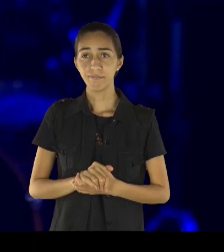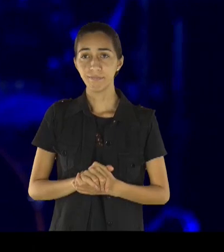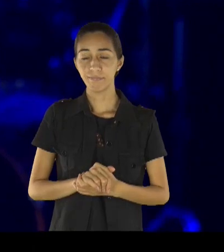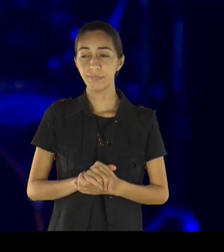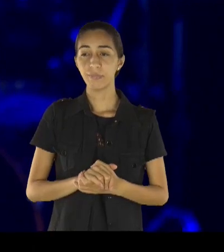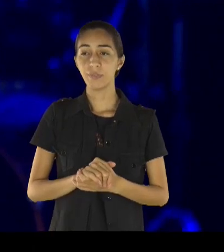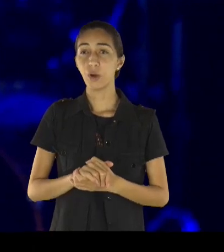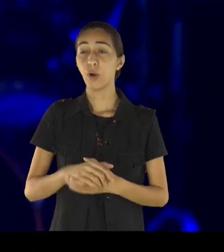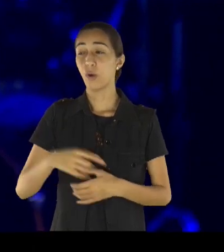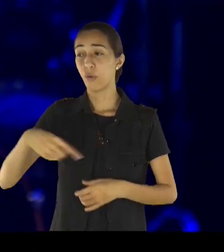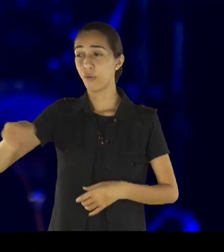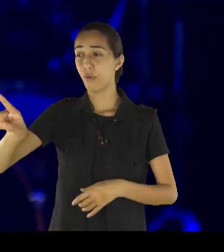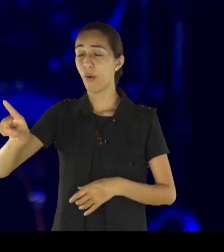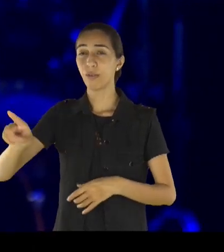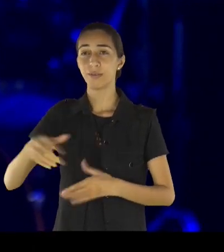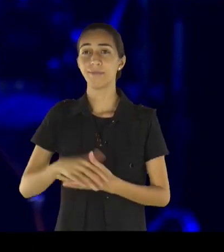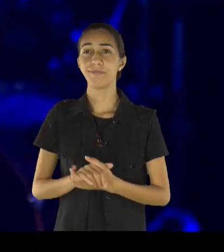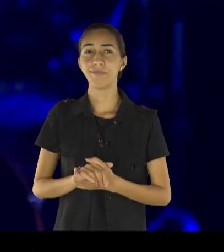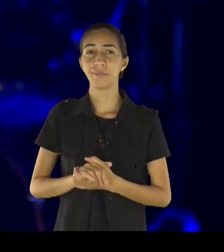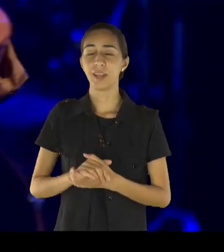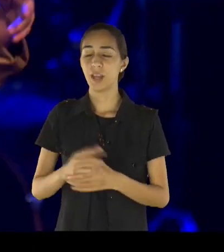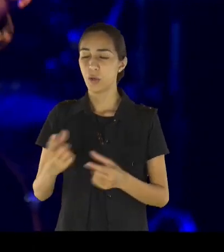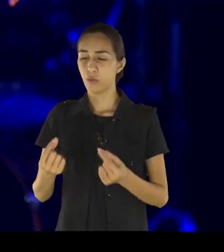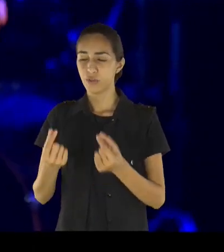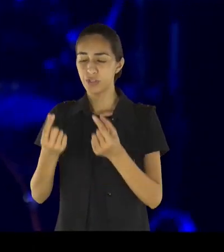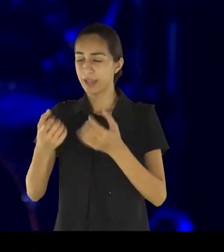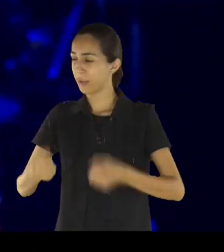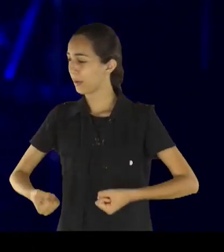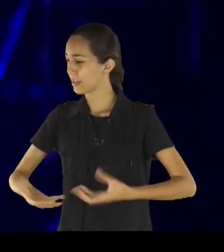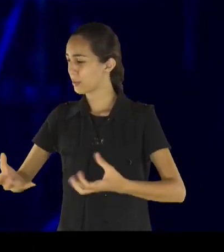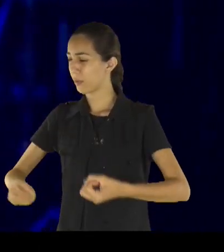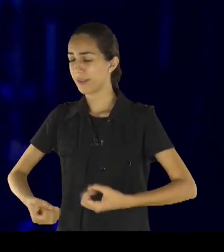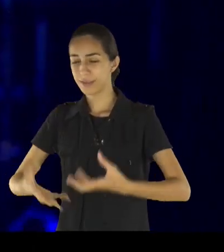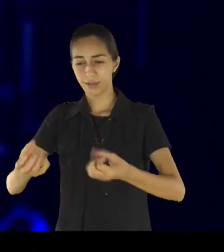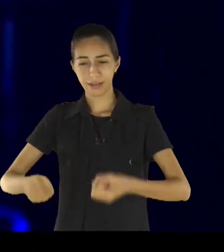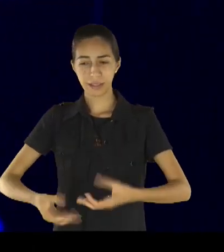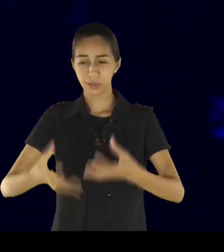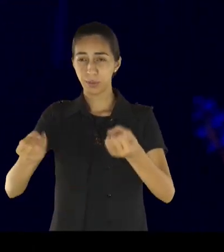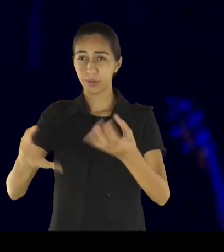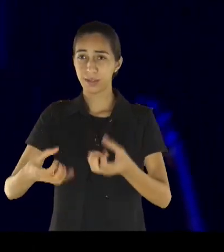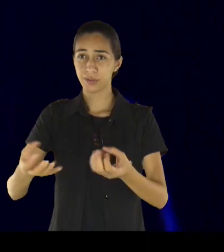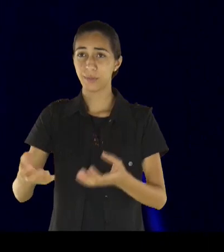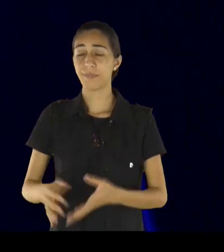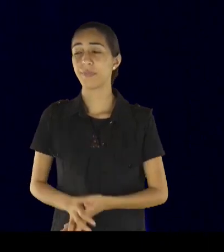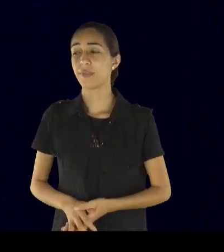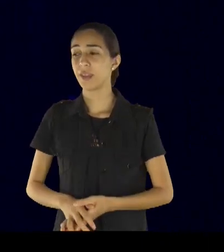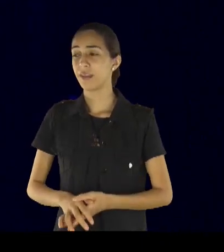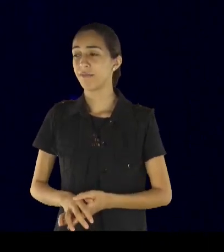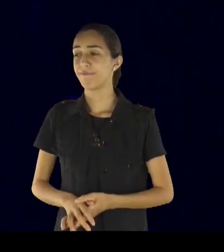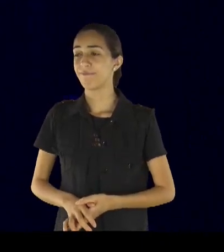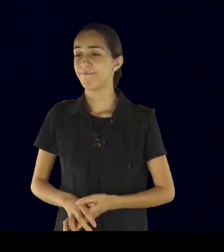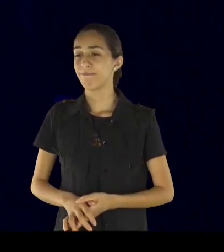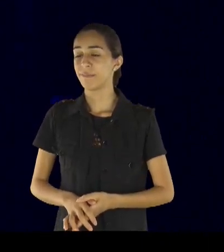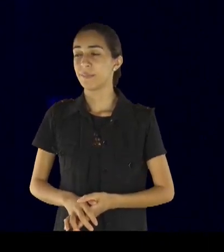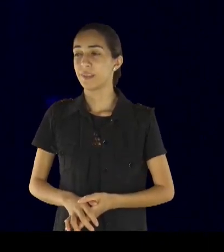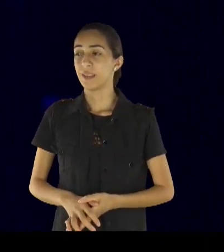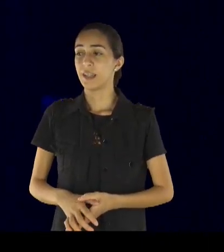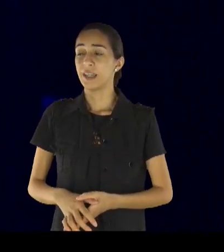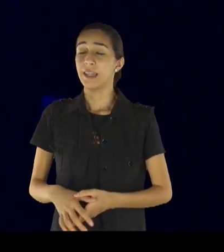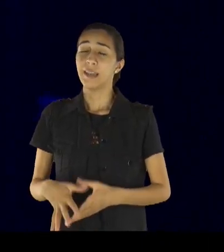festa para ele, como é que é, e sabe aquele, você sabe que quando você pede conselho para a gente, para as pessoas,